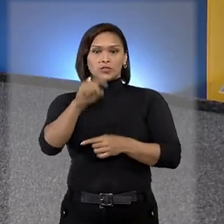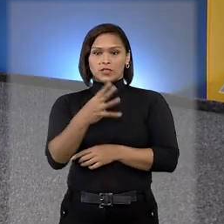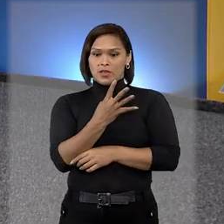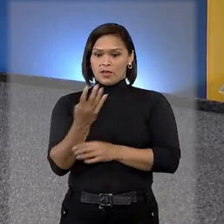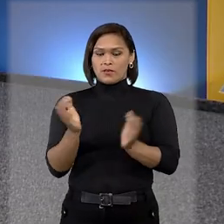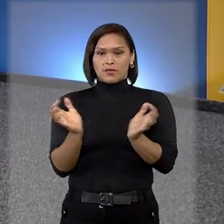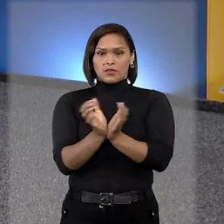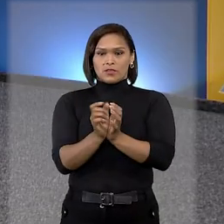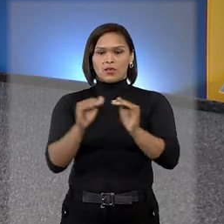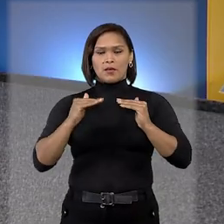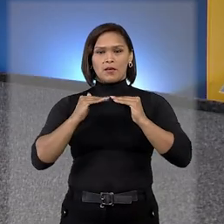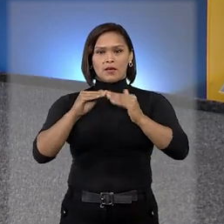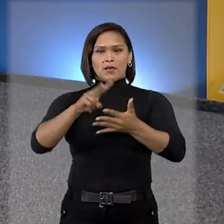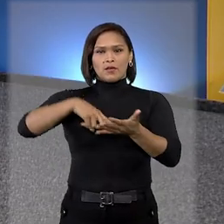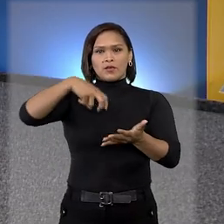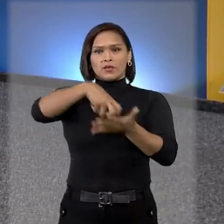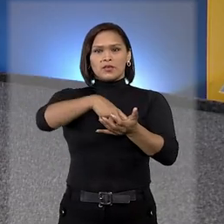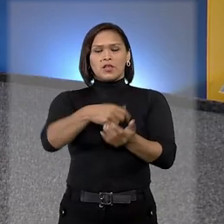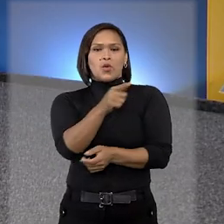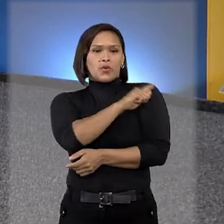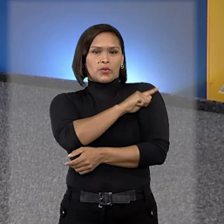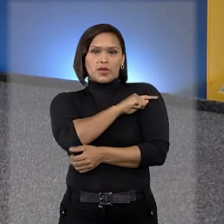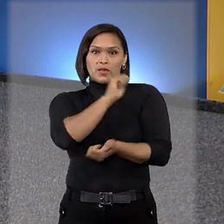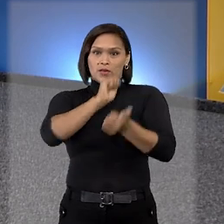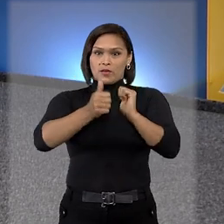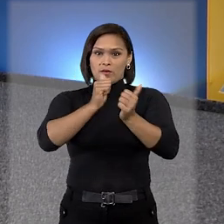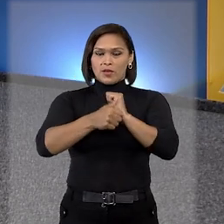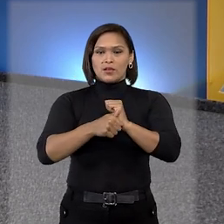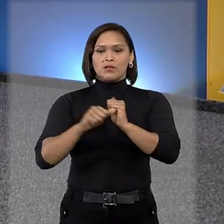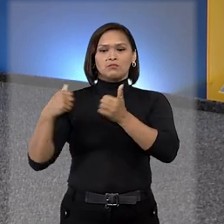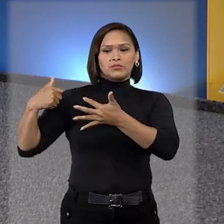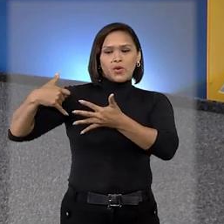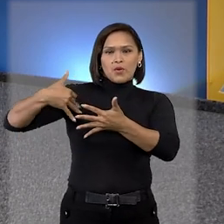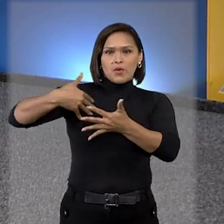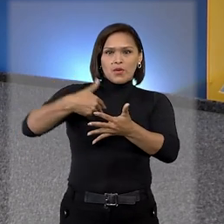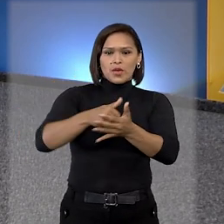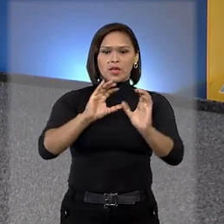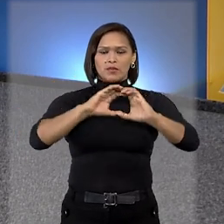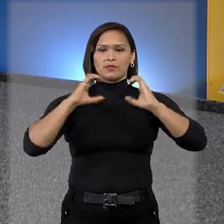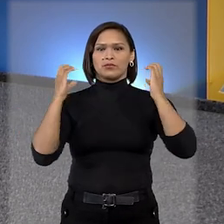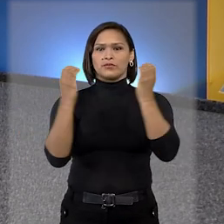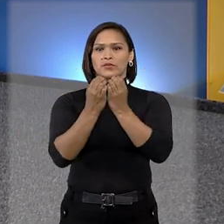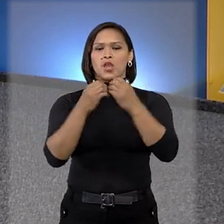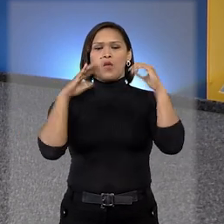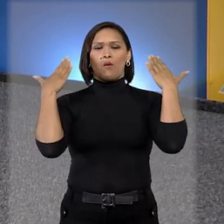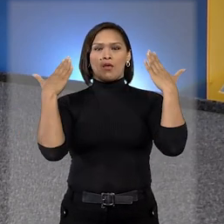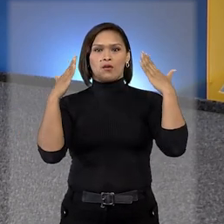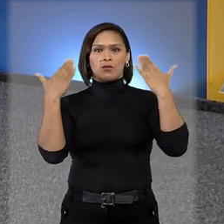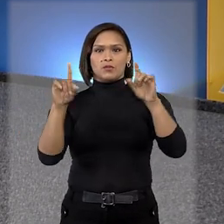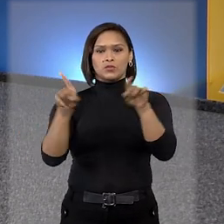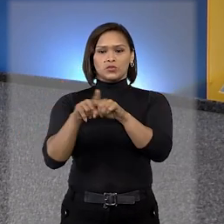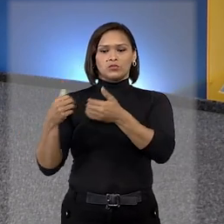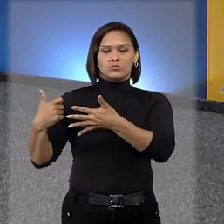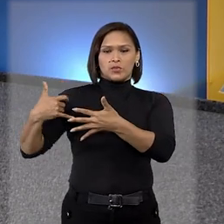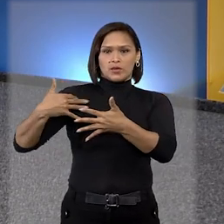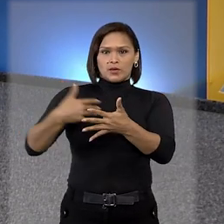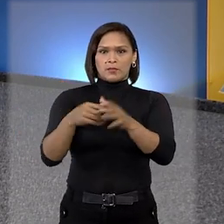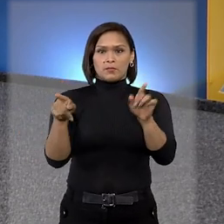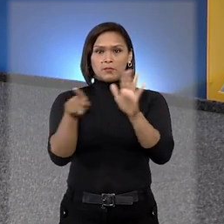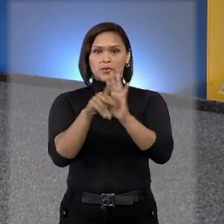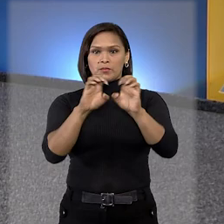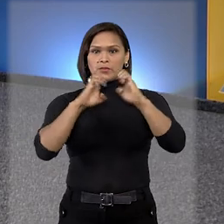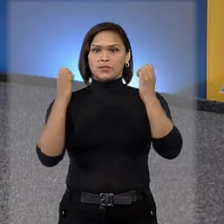quarta turma manteve a condenação do time do Grêmio por acidente com o torcedor durante uma comemoração na arquibancada do